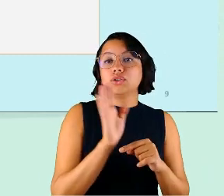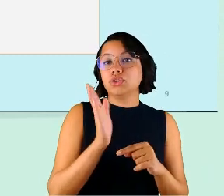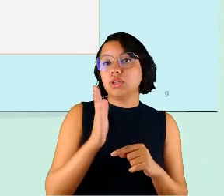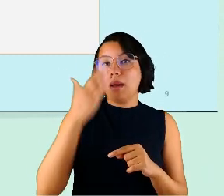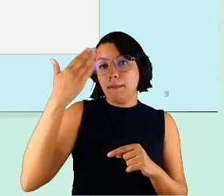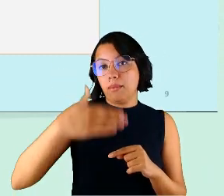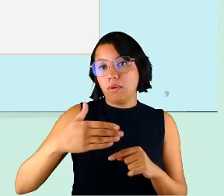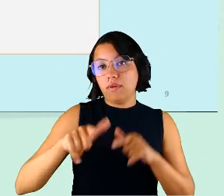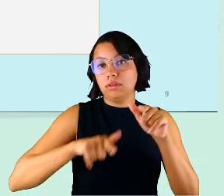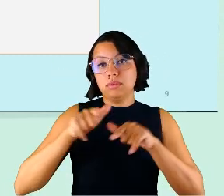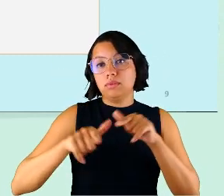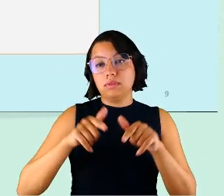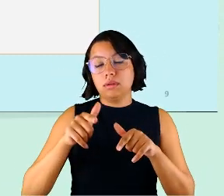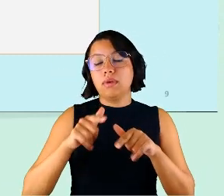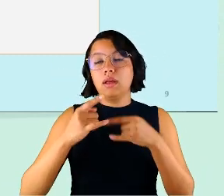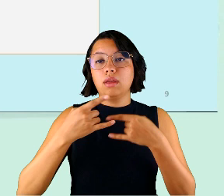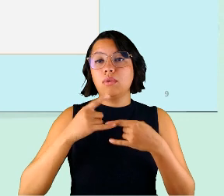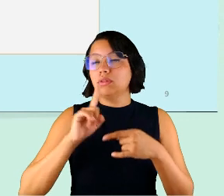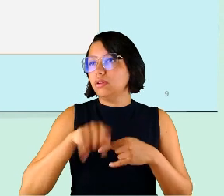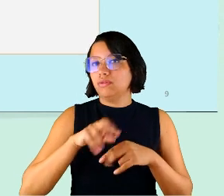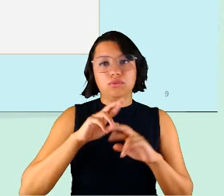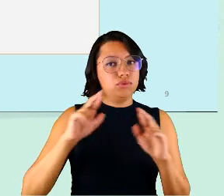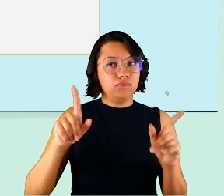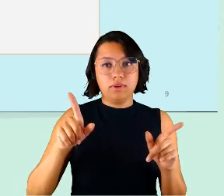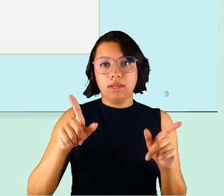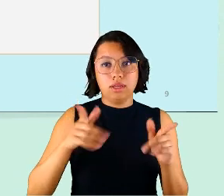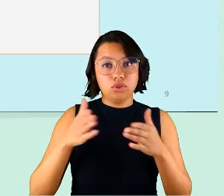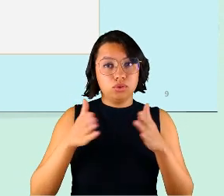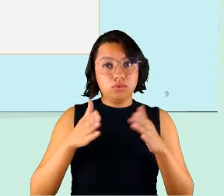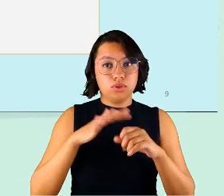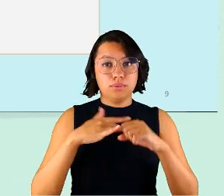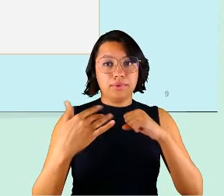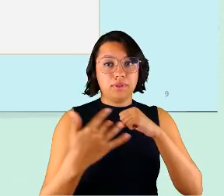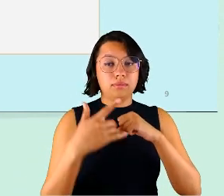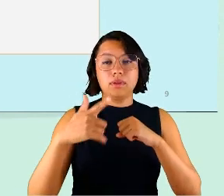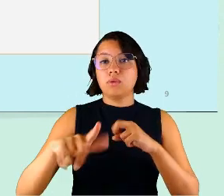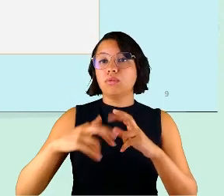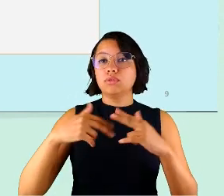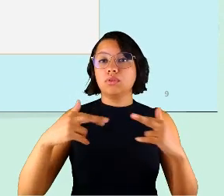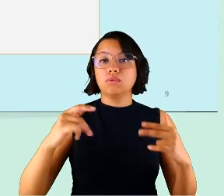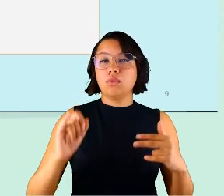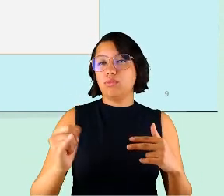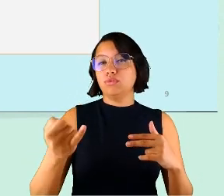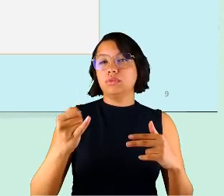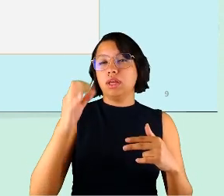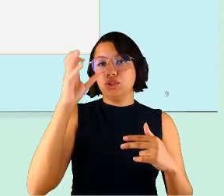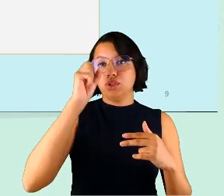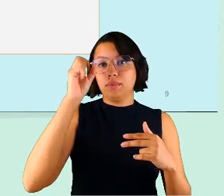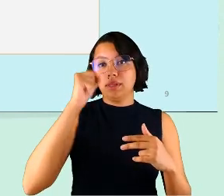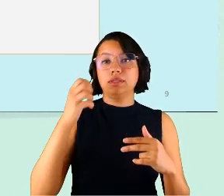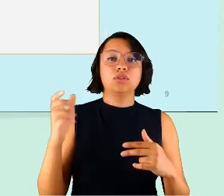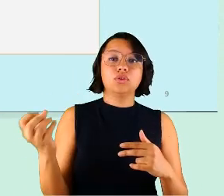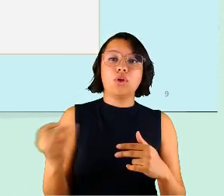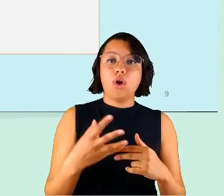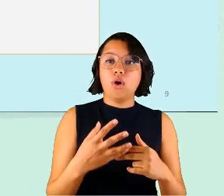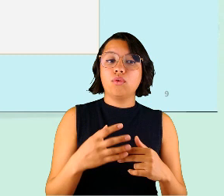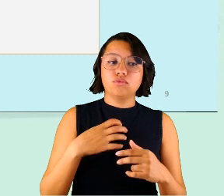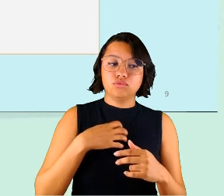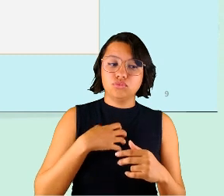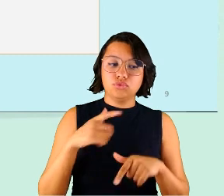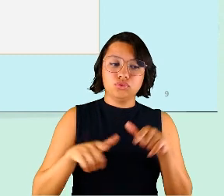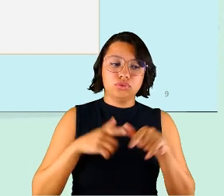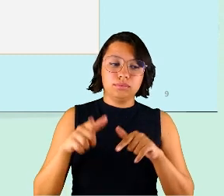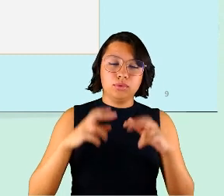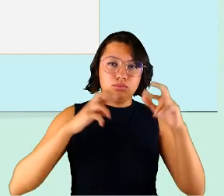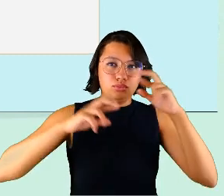pelo trabalho remoto e não foi diferente durante a pandemia a outra coisa oportunidade de aprender novas formas de trabalhar se